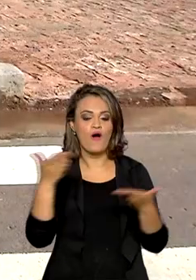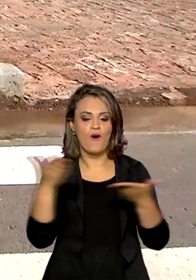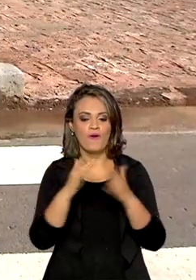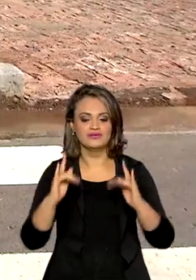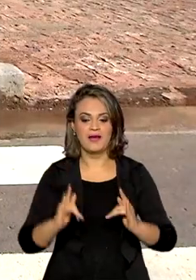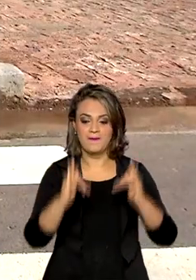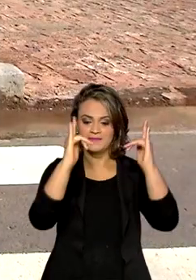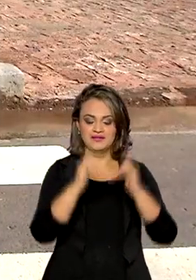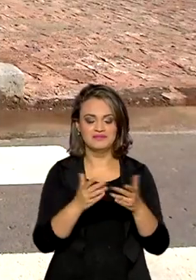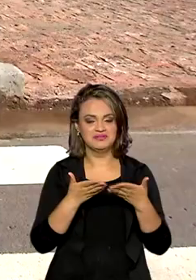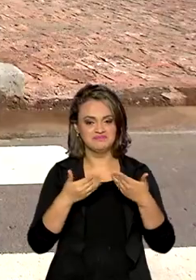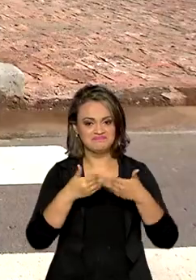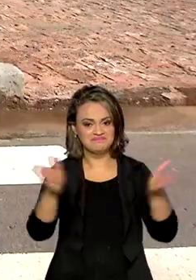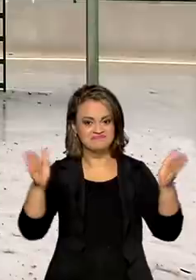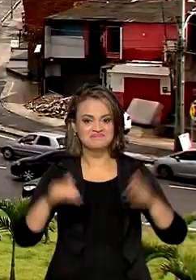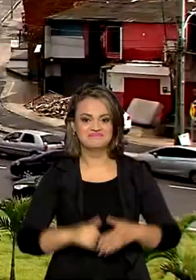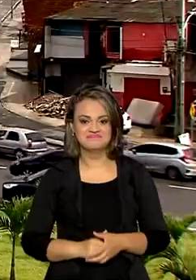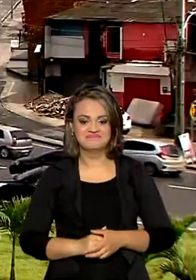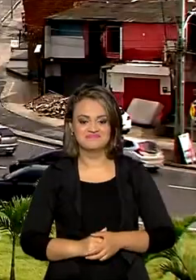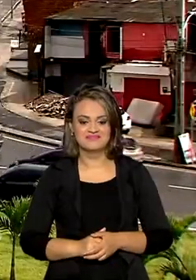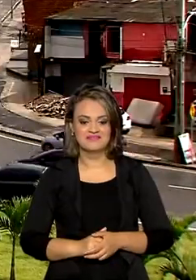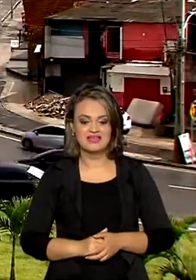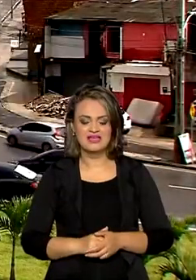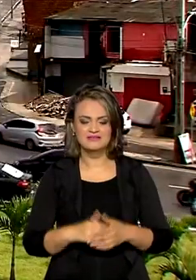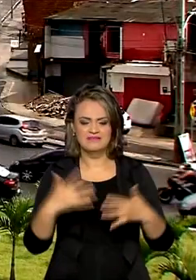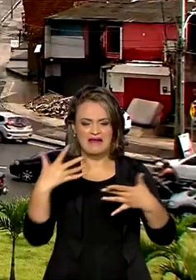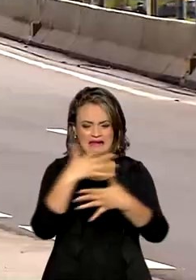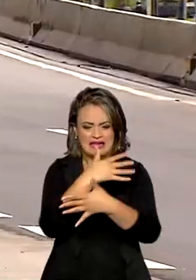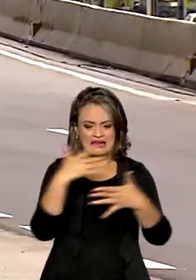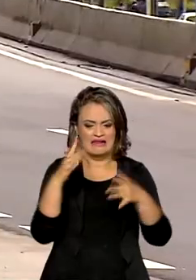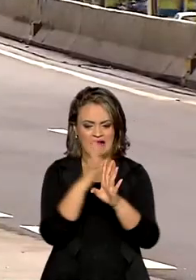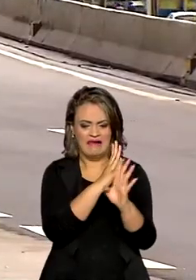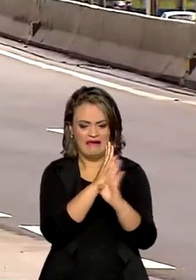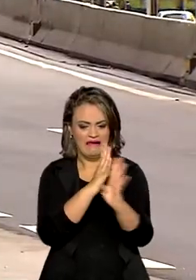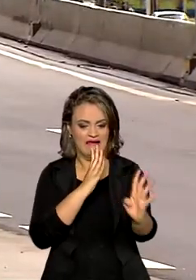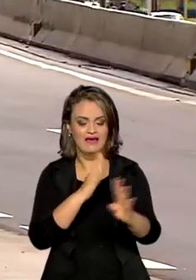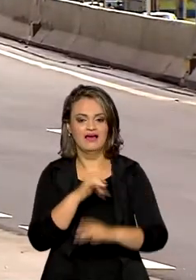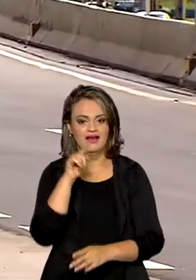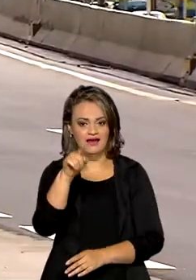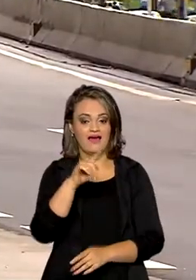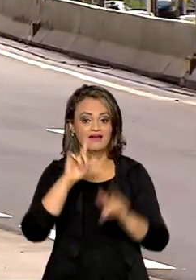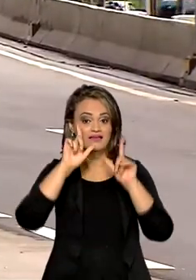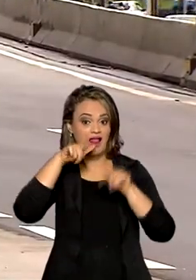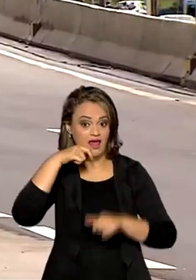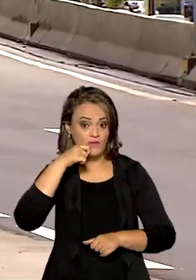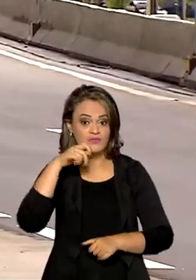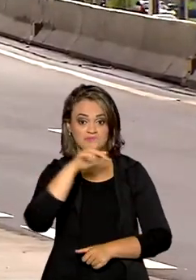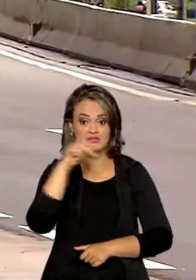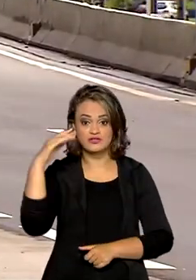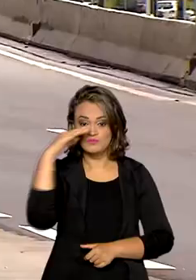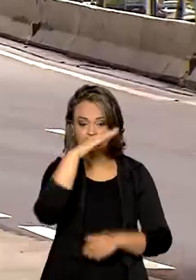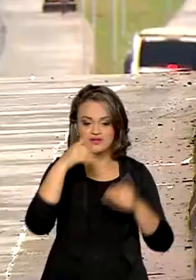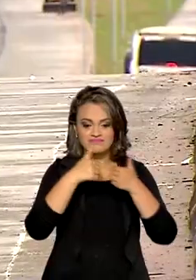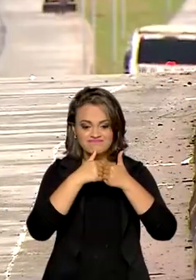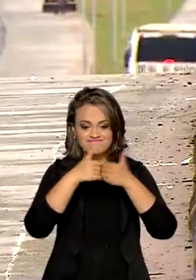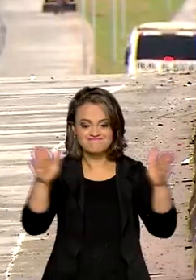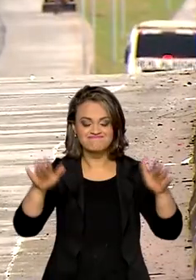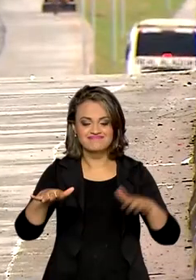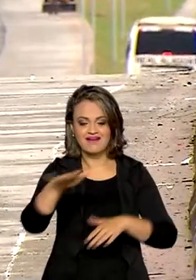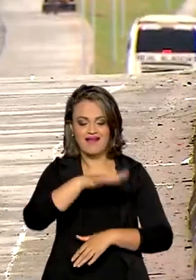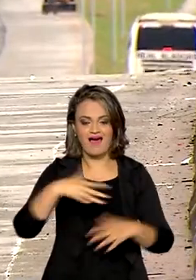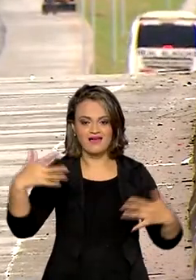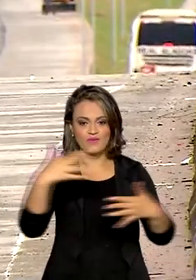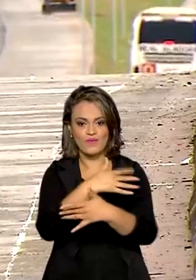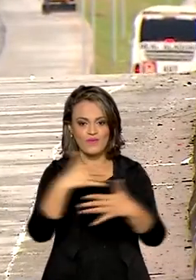apartamentos do governo federal. E para desafogar o trânsito em Alagoas, presidente Jair Bolsonaro inaugura complexo